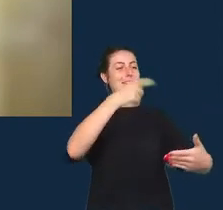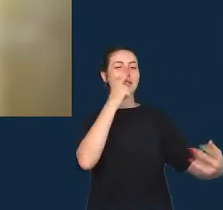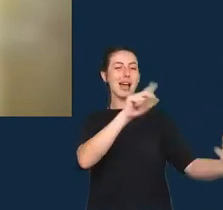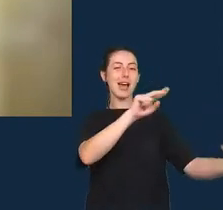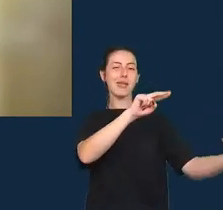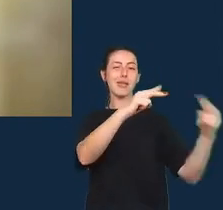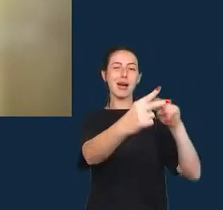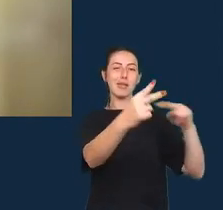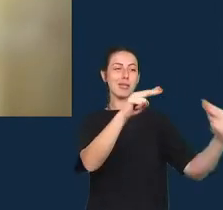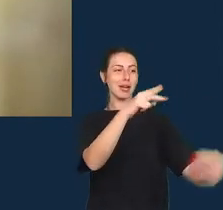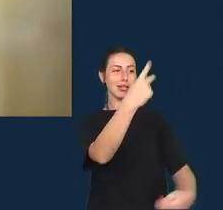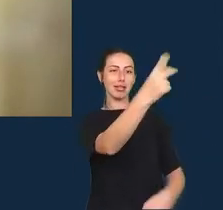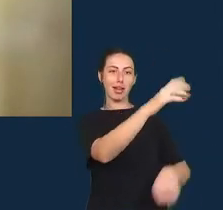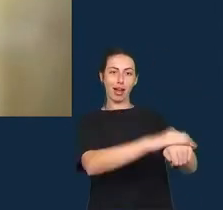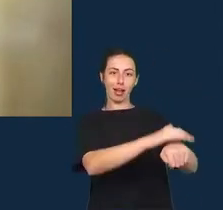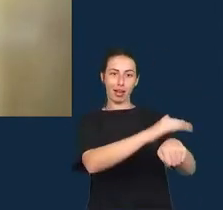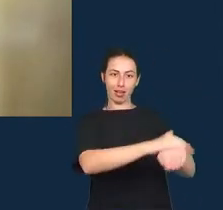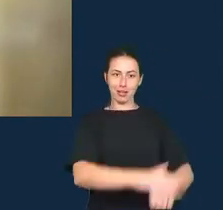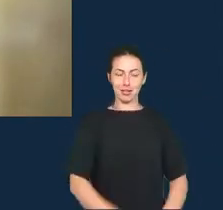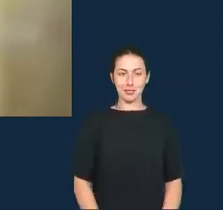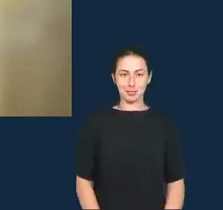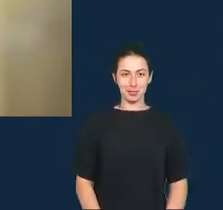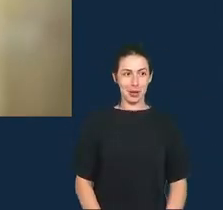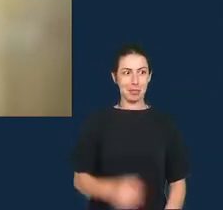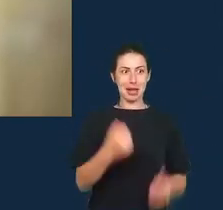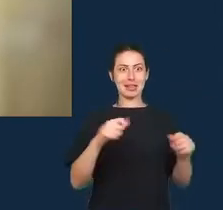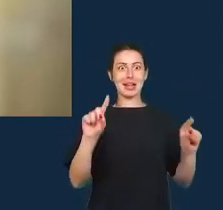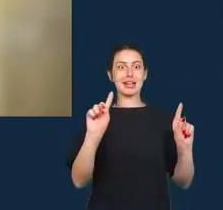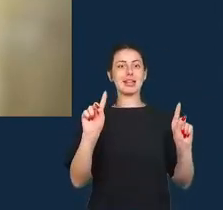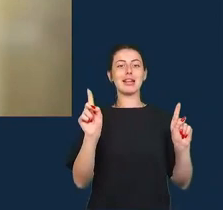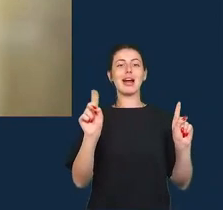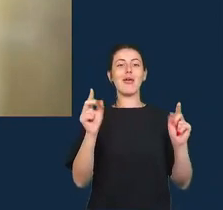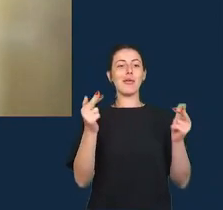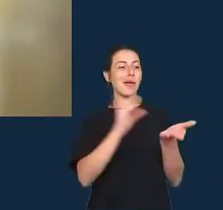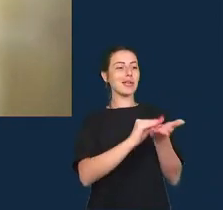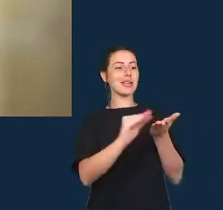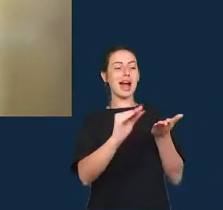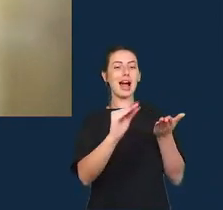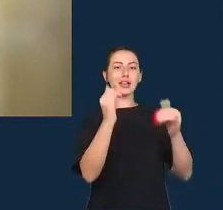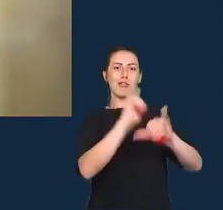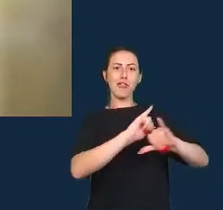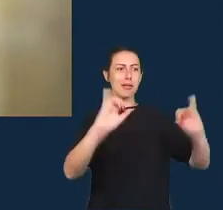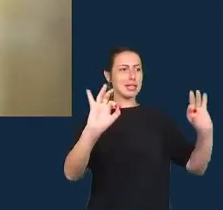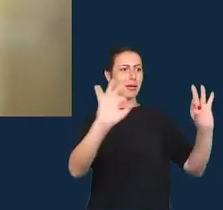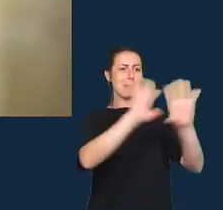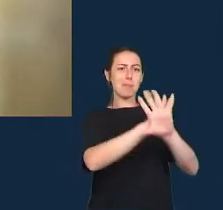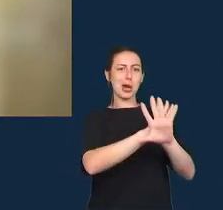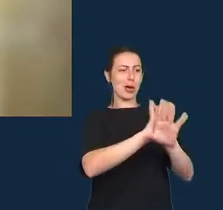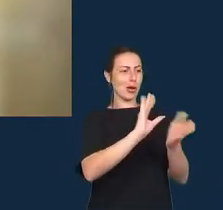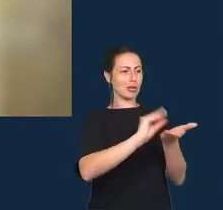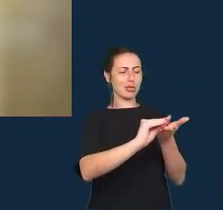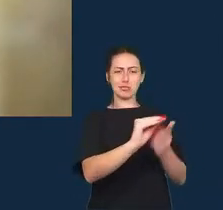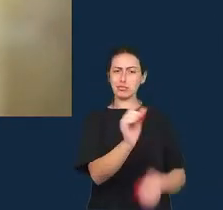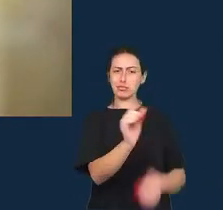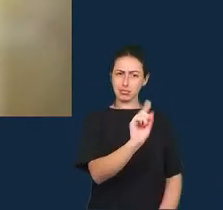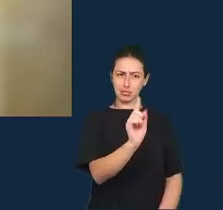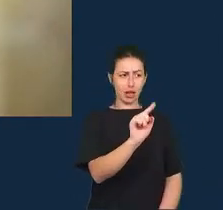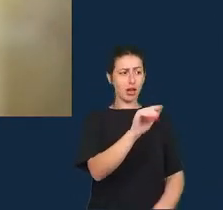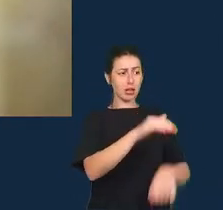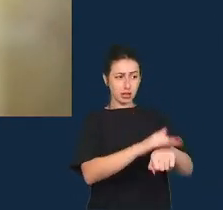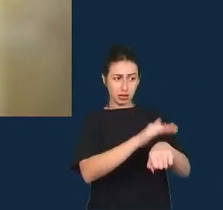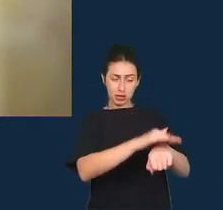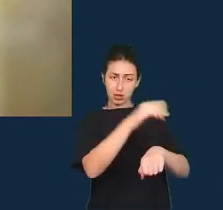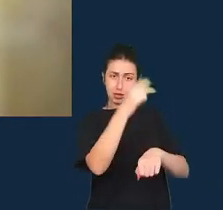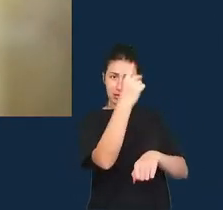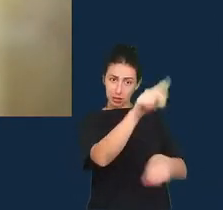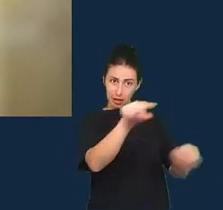dados e as notícias sim tinha essa série do New York Times You Draw It